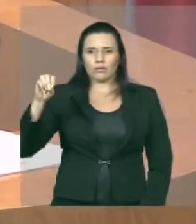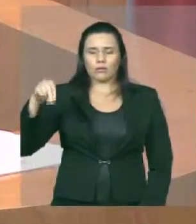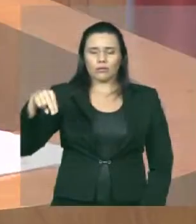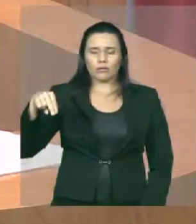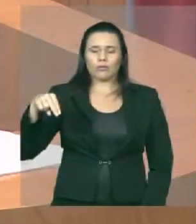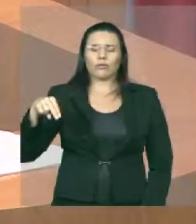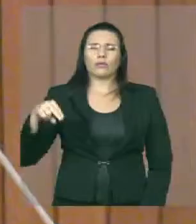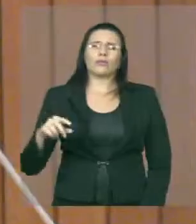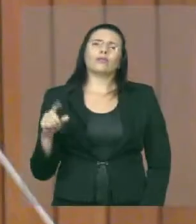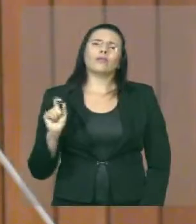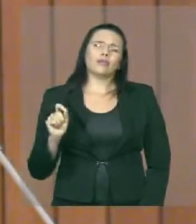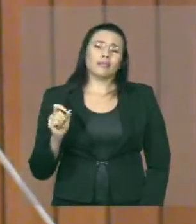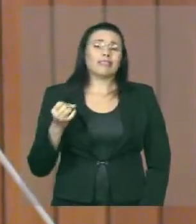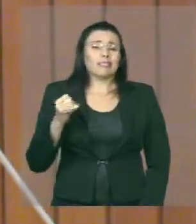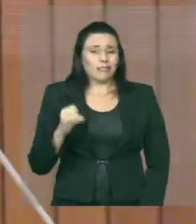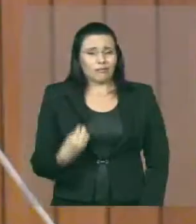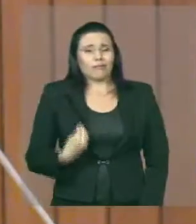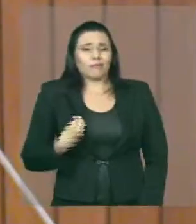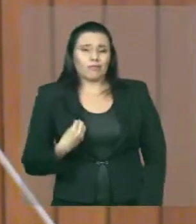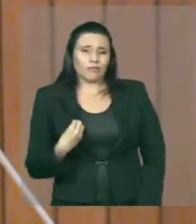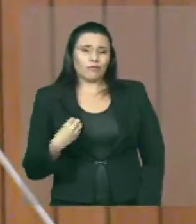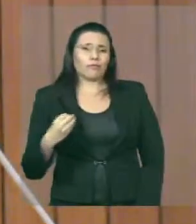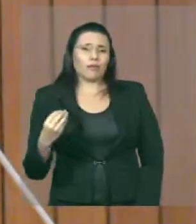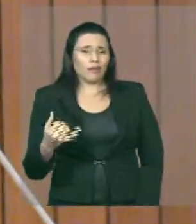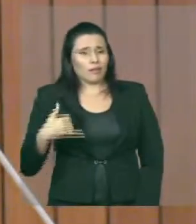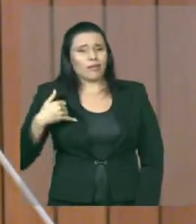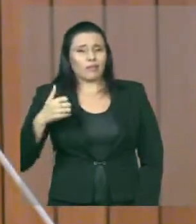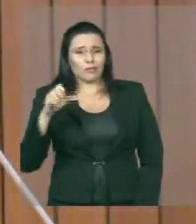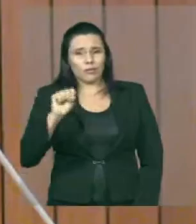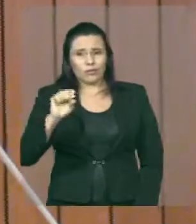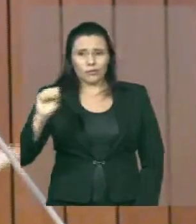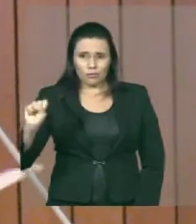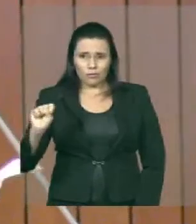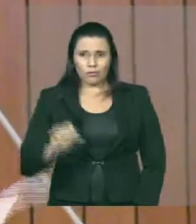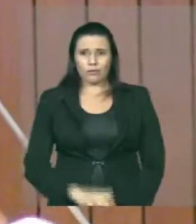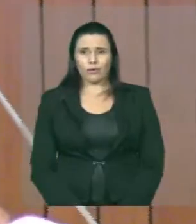Acabou o tubo Vó Rosa e começa o Novembro Azul.